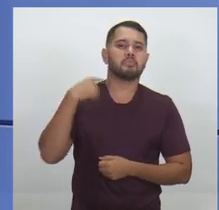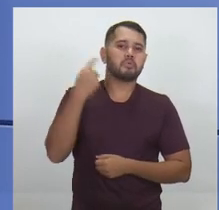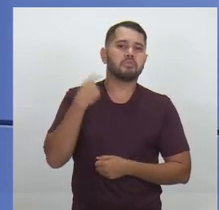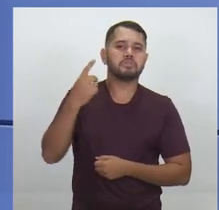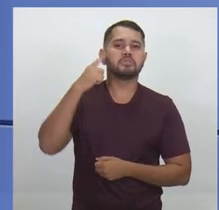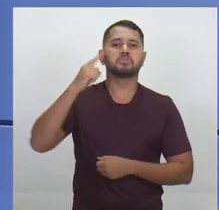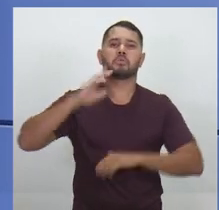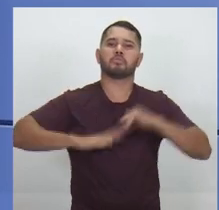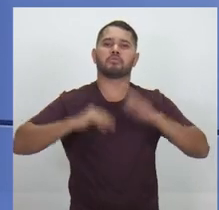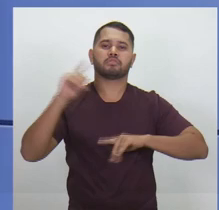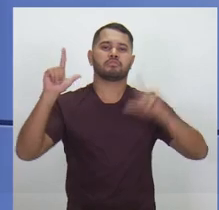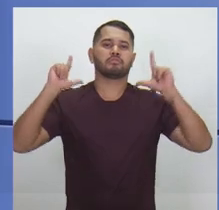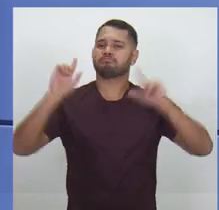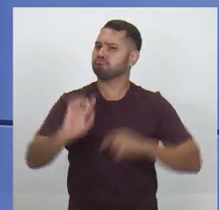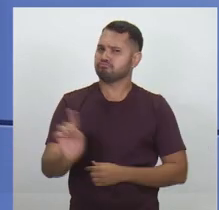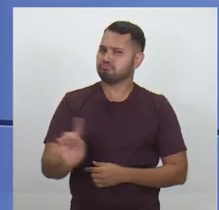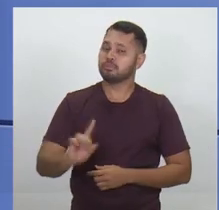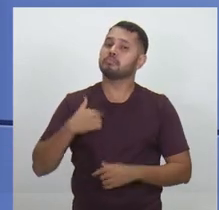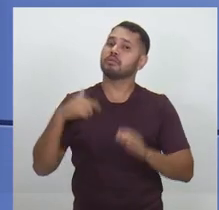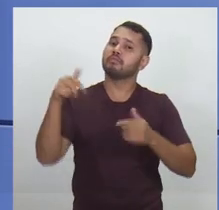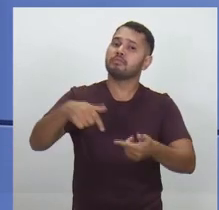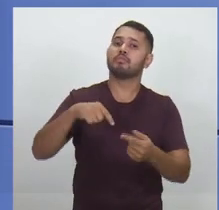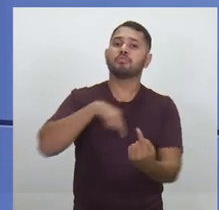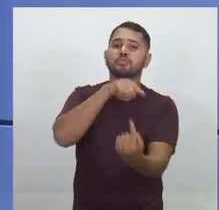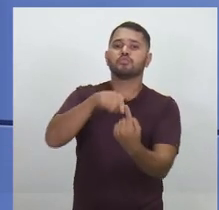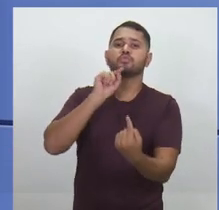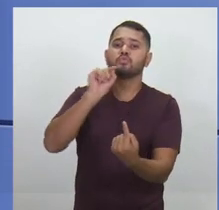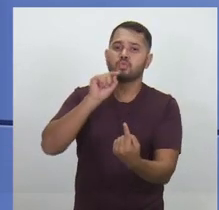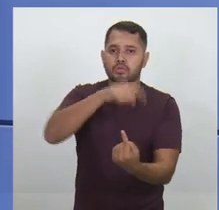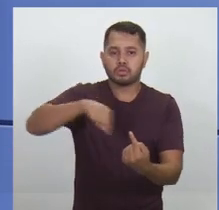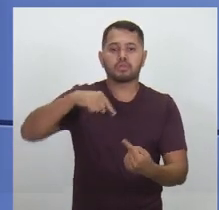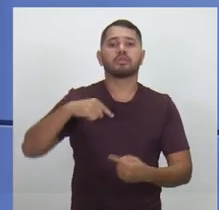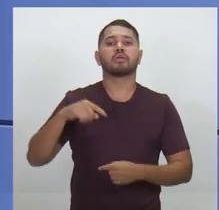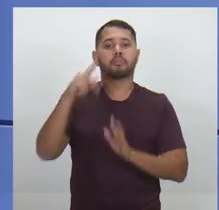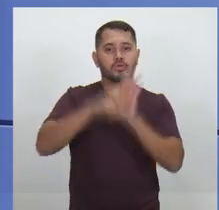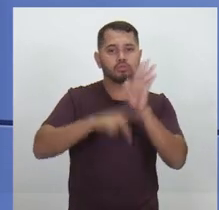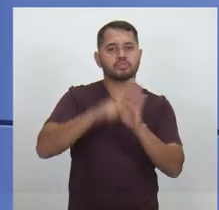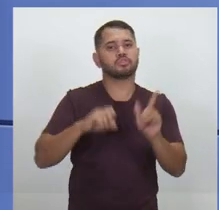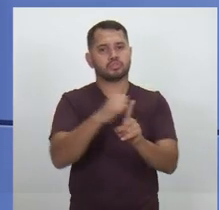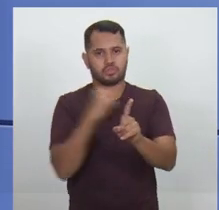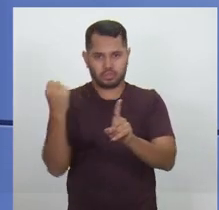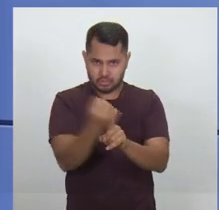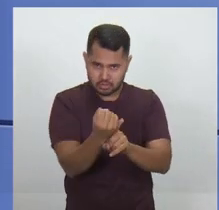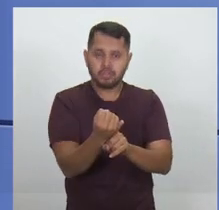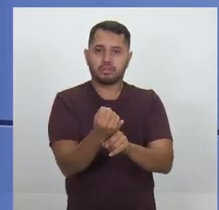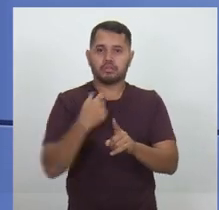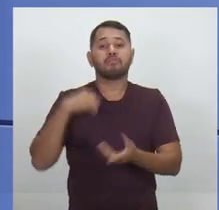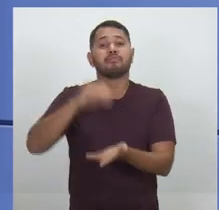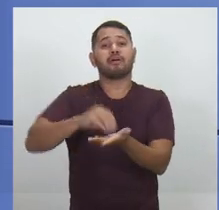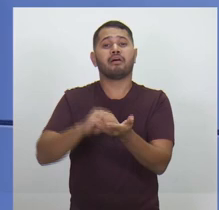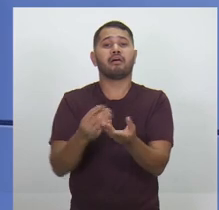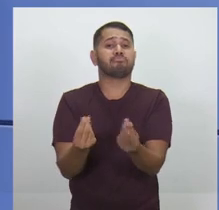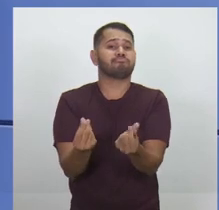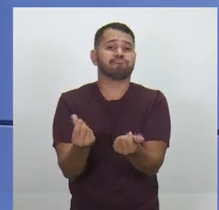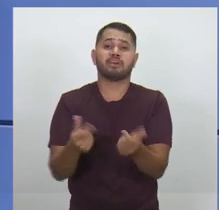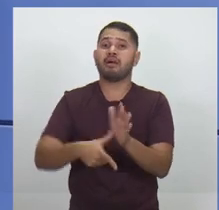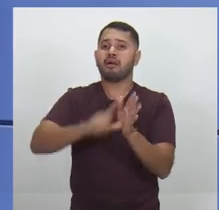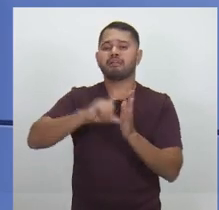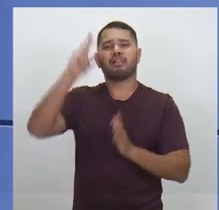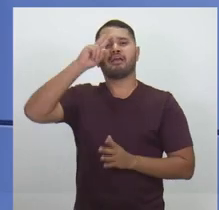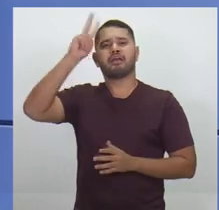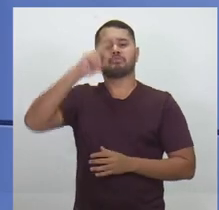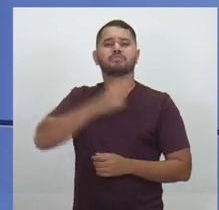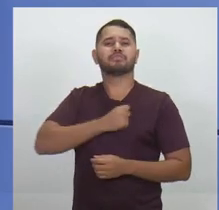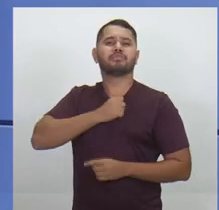a profissão política. Estou aqui com a proposta de levar para vocês as políticas públicas, aquelas que nós estamos hoje sentindo saudade daqueles tempos mais